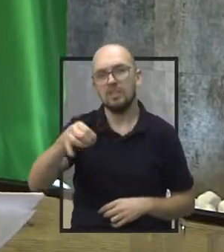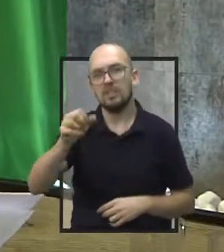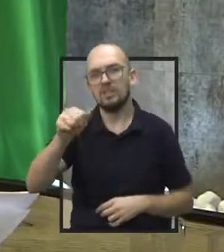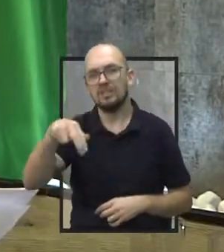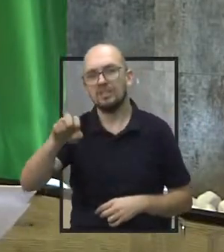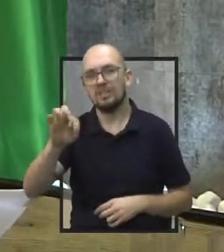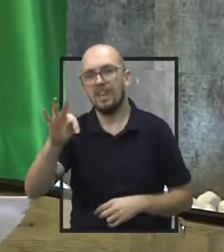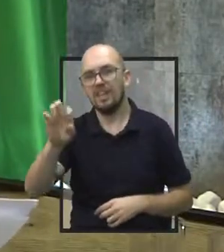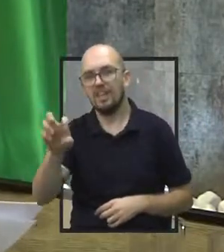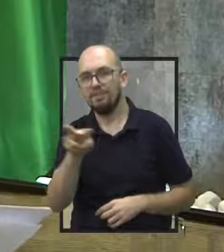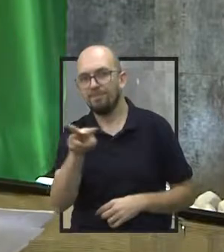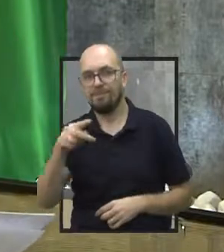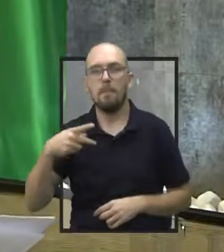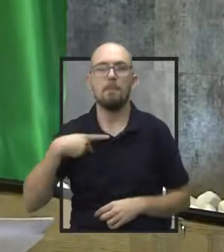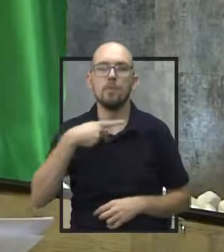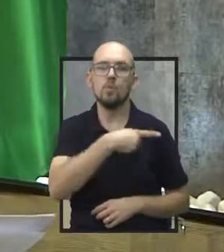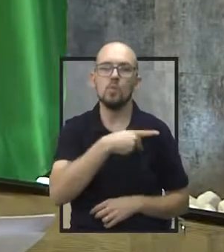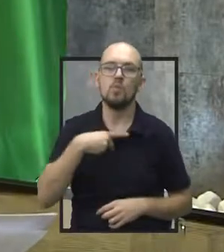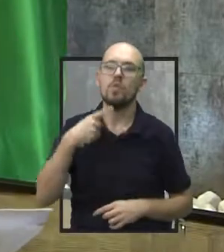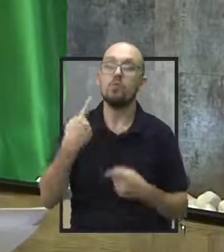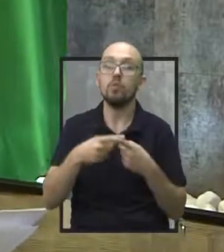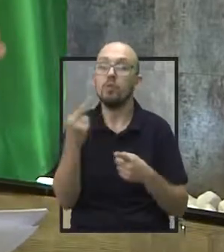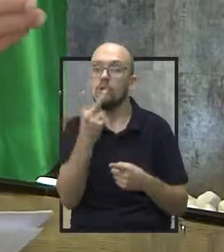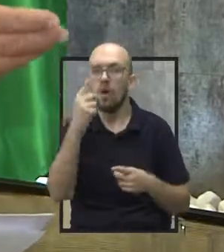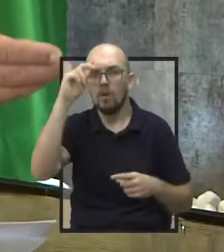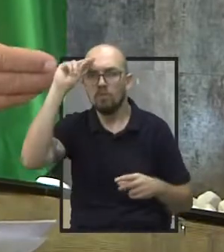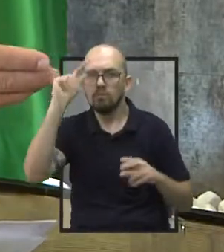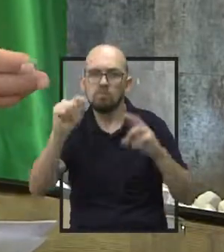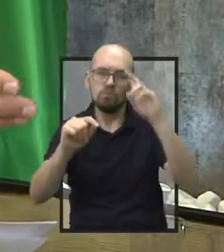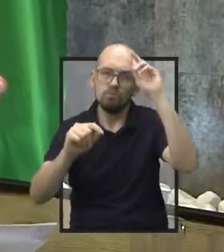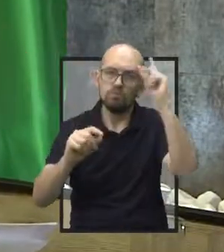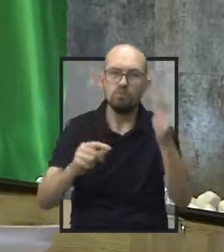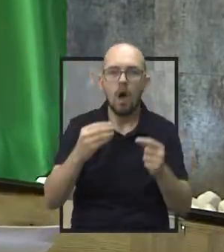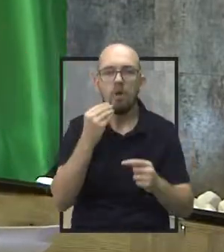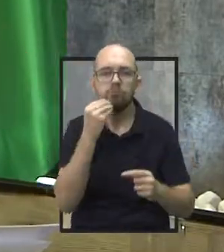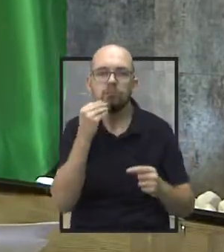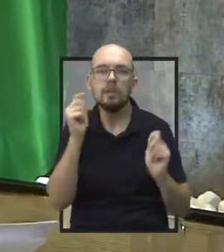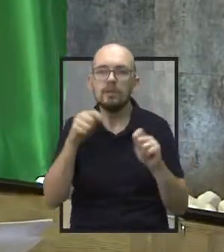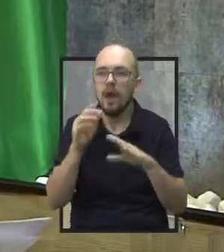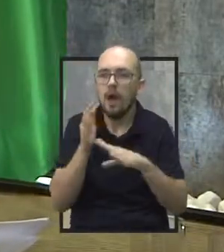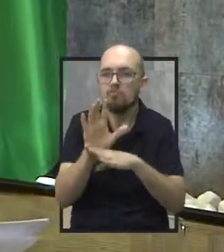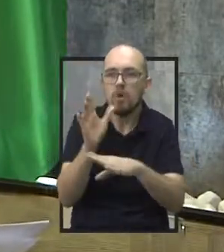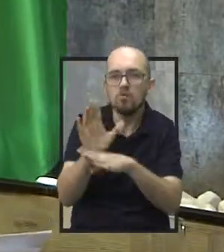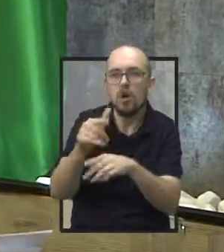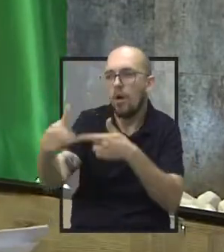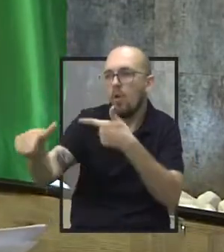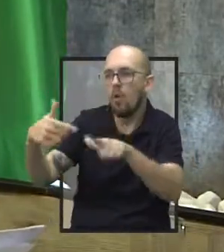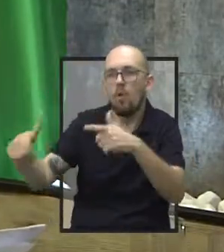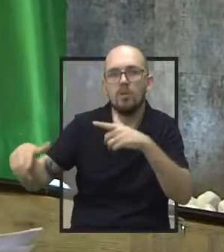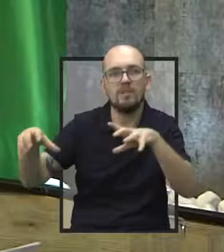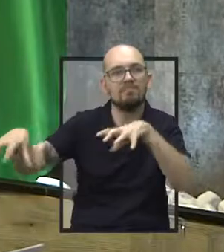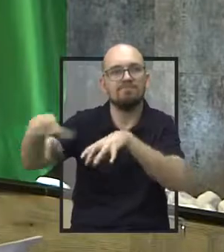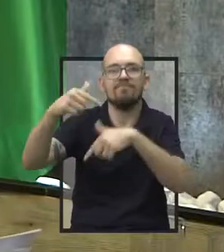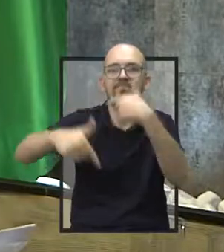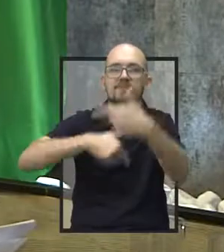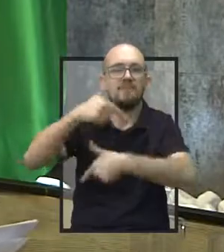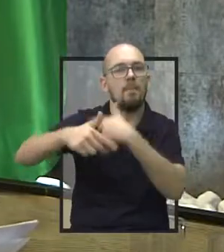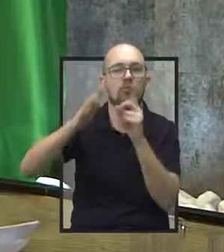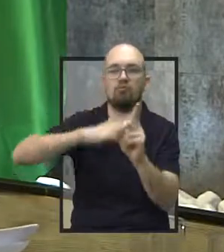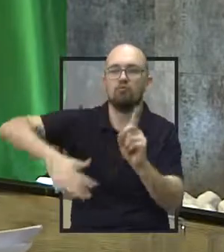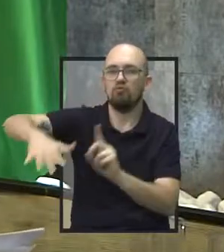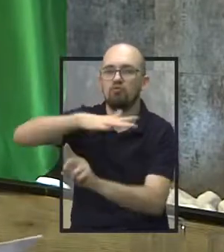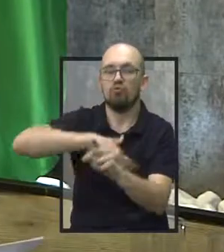possibilidades que dão a outras entidades também a fazer um trabalho social